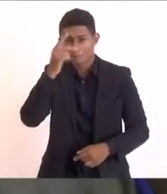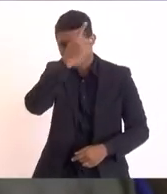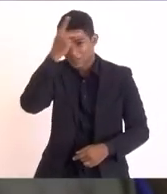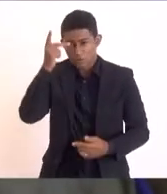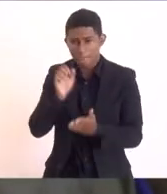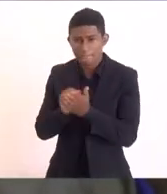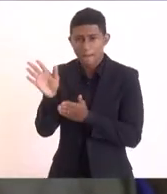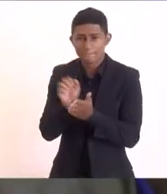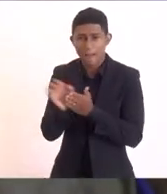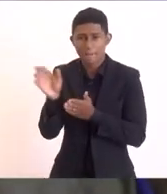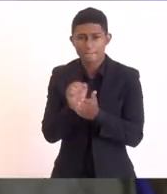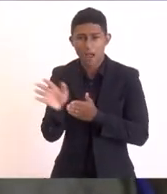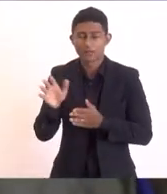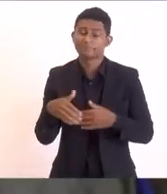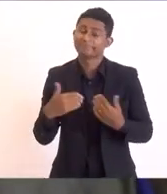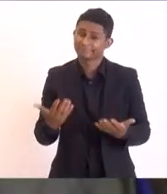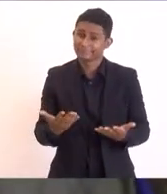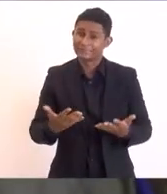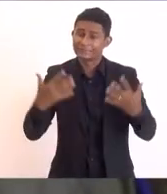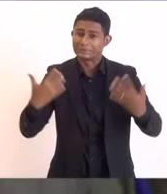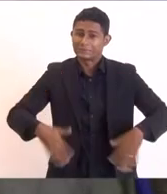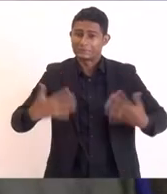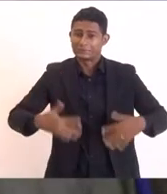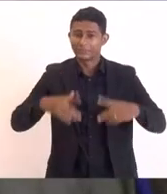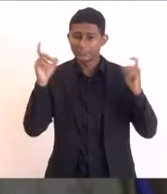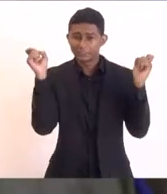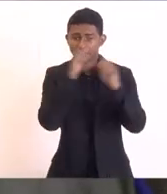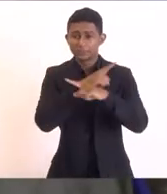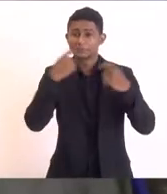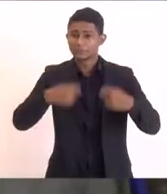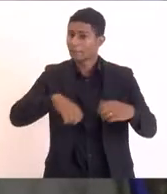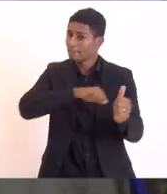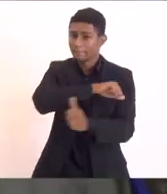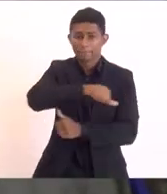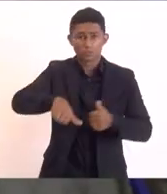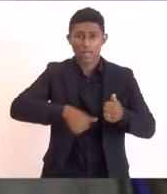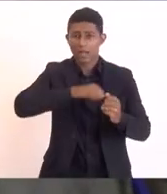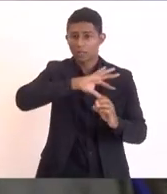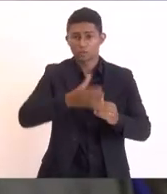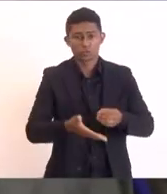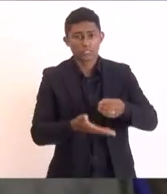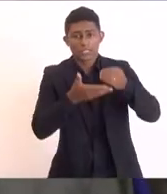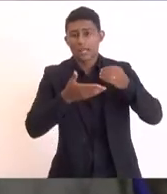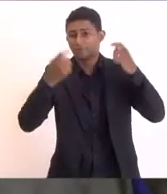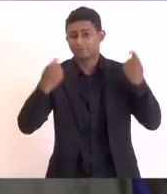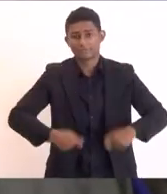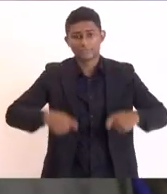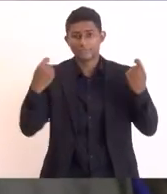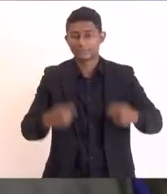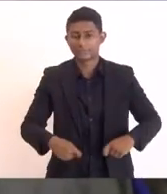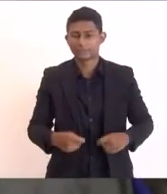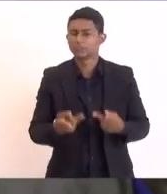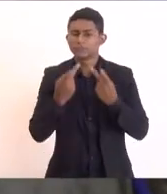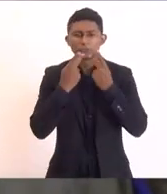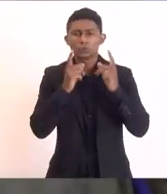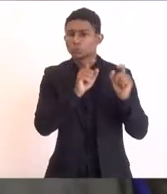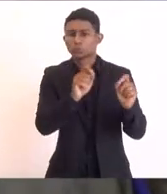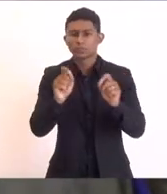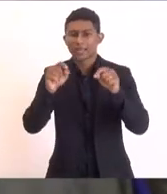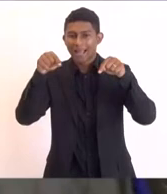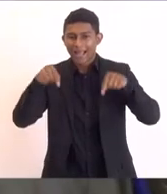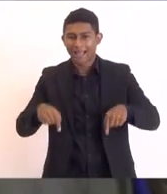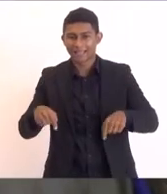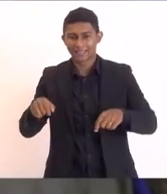dramática e a gente precisa estar revertendo isso de forma sustentada dito isso queria dizer que aqui na Embaixada